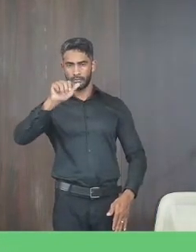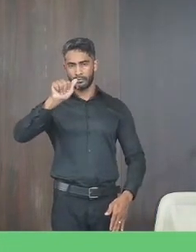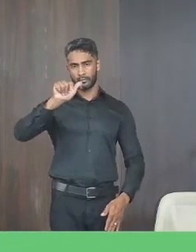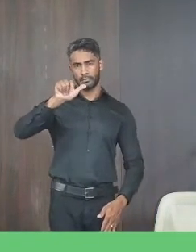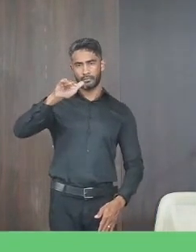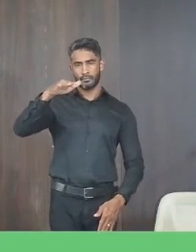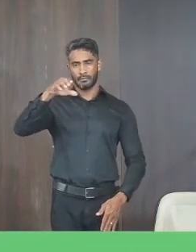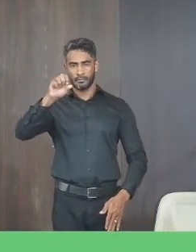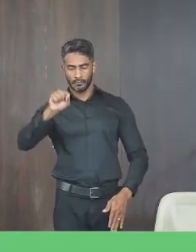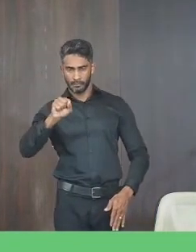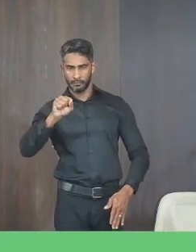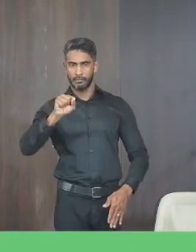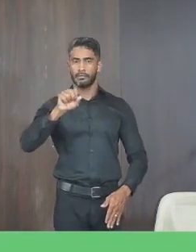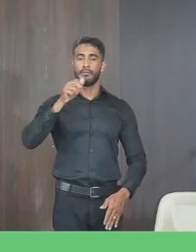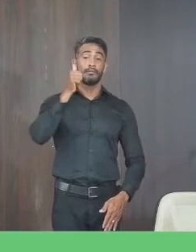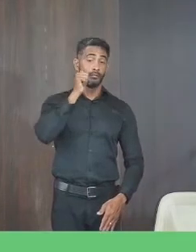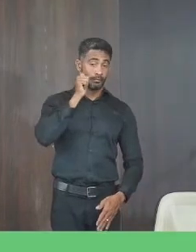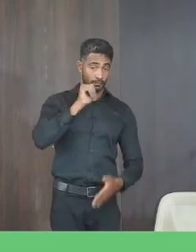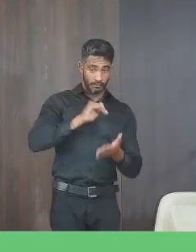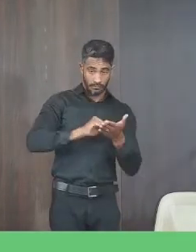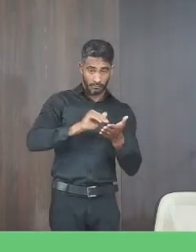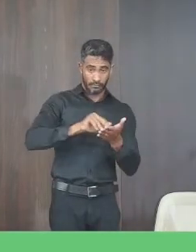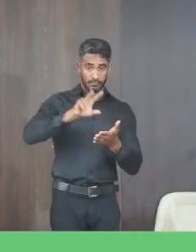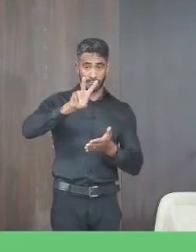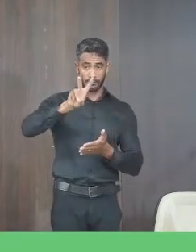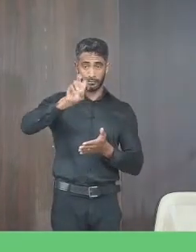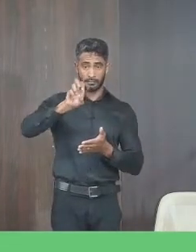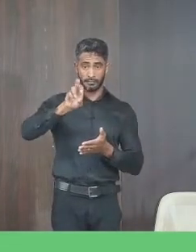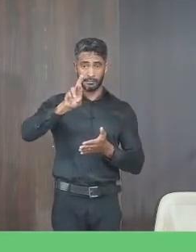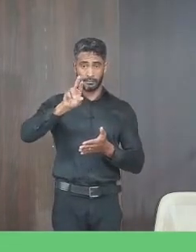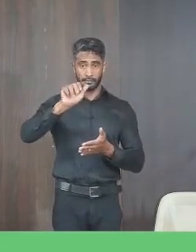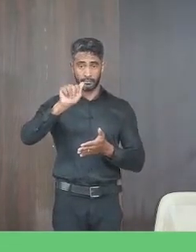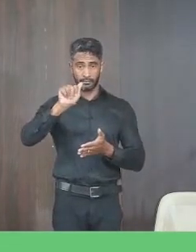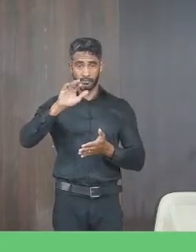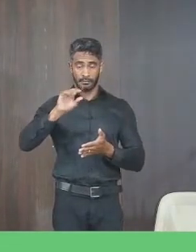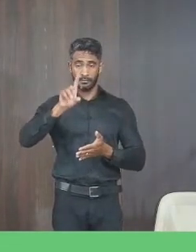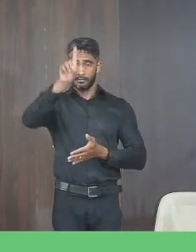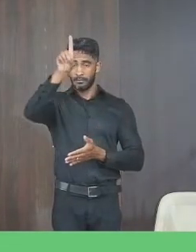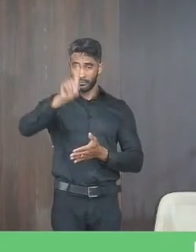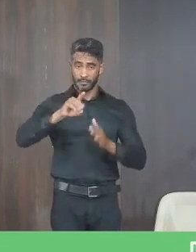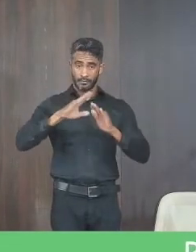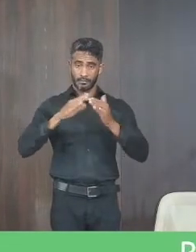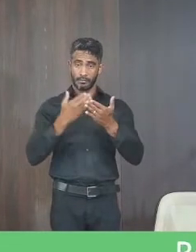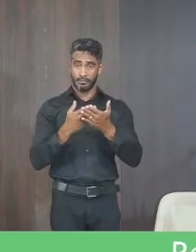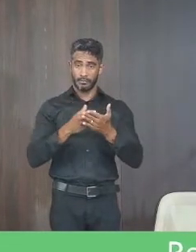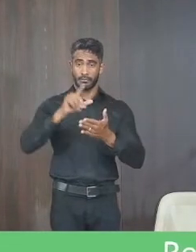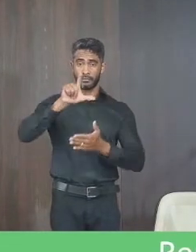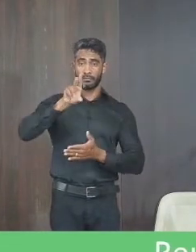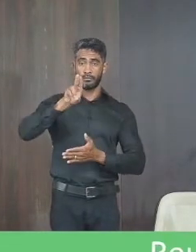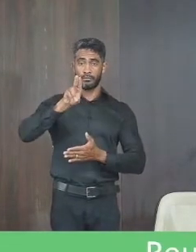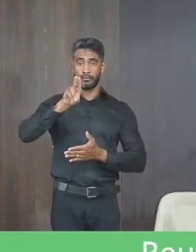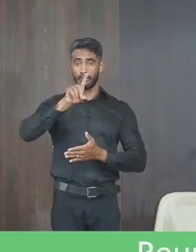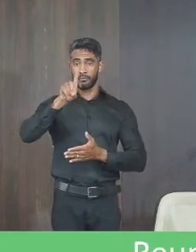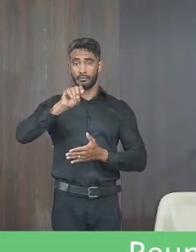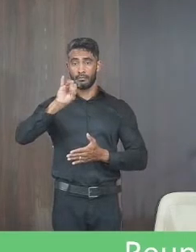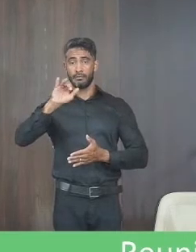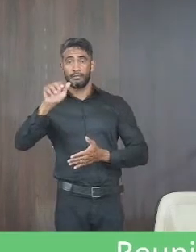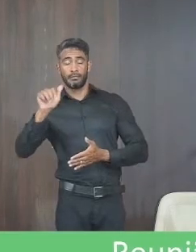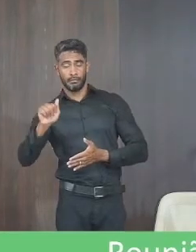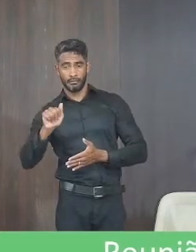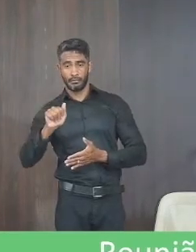Superintendente Regional de Ensino Sra. Vera Cid Souza Giacome e a Diretora da Escola Estadual Luzia Mendes Siqueira Sra. Vilma Cardoso